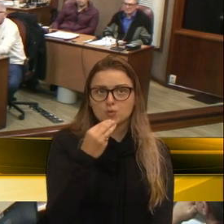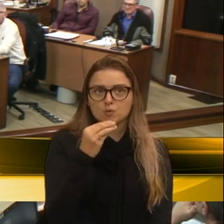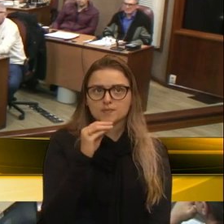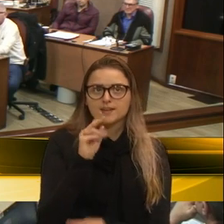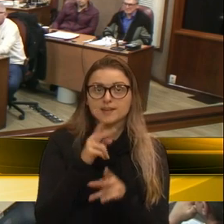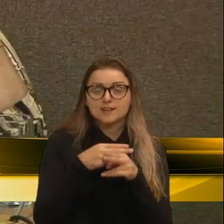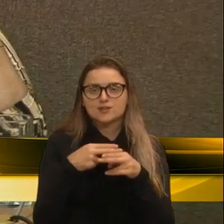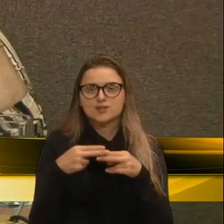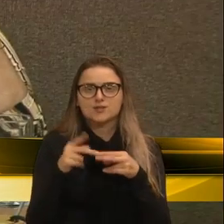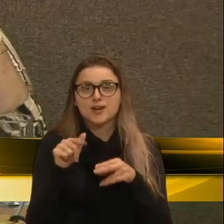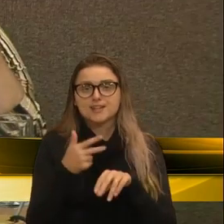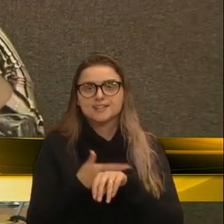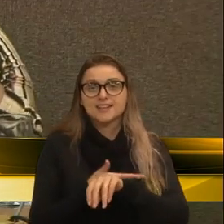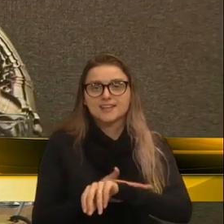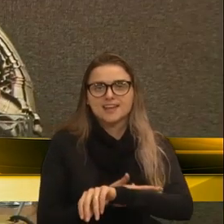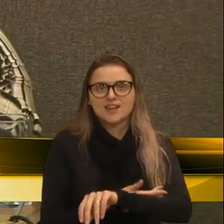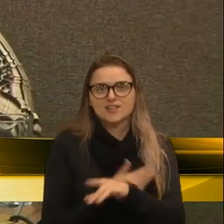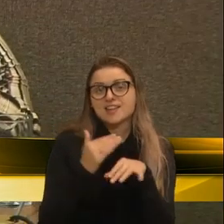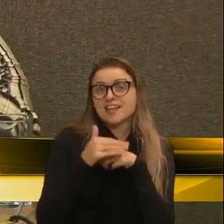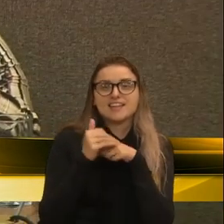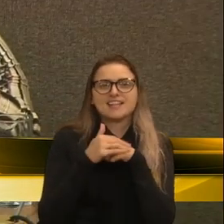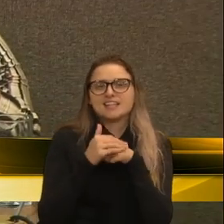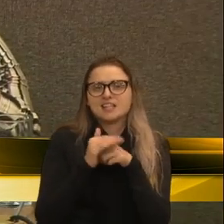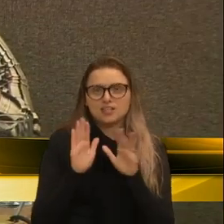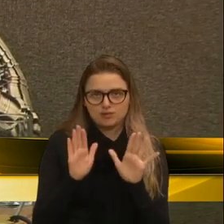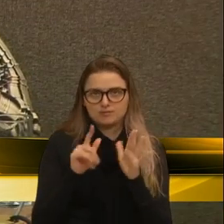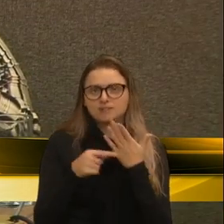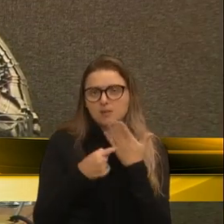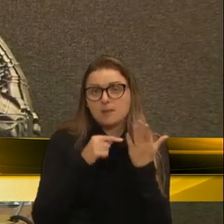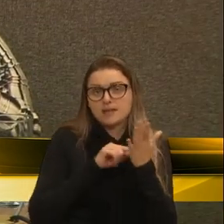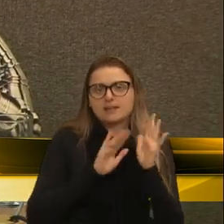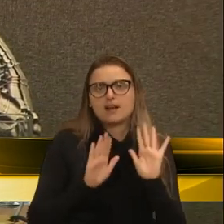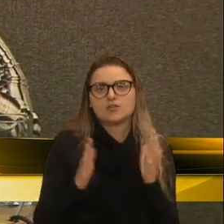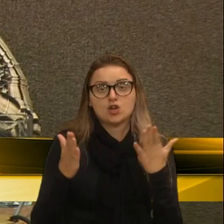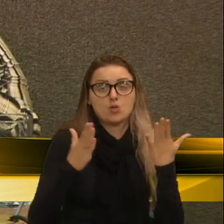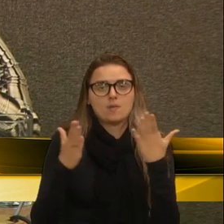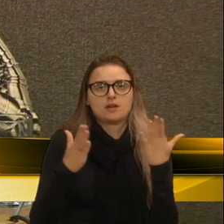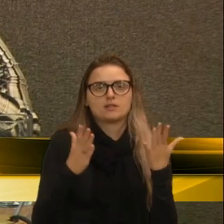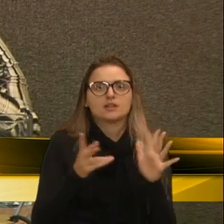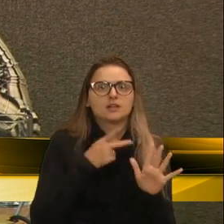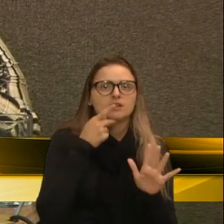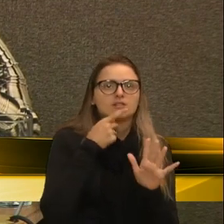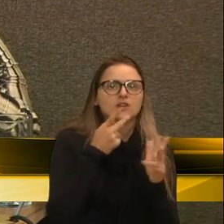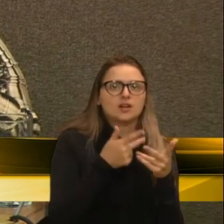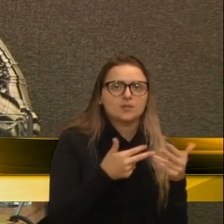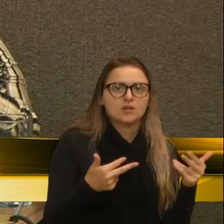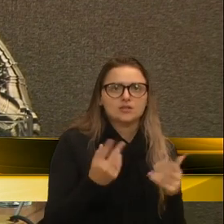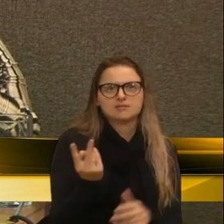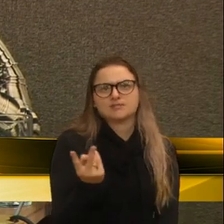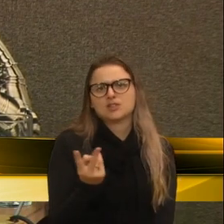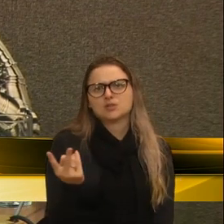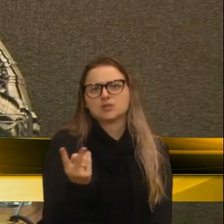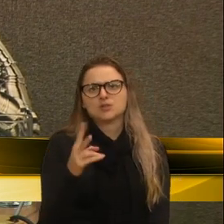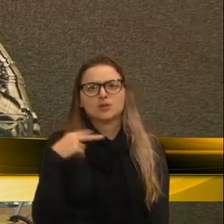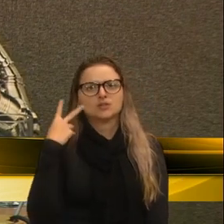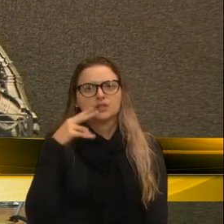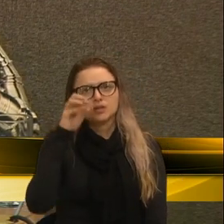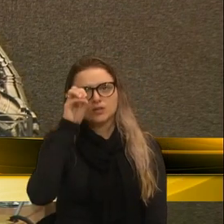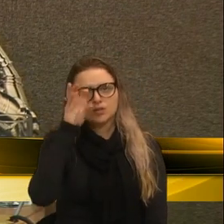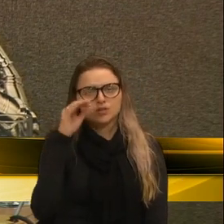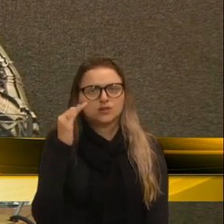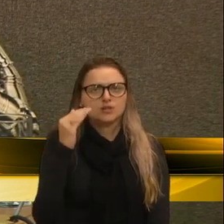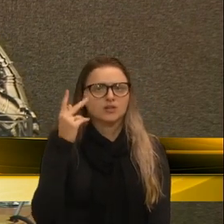A gente fala, a gente fala uma situação e aí os dois vereadores de defesa